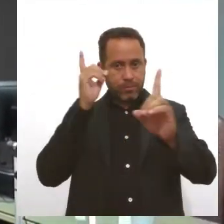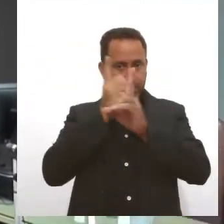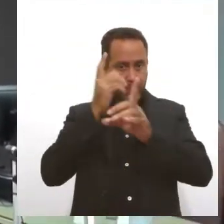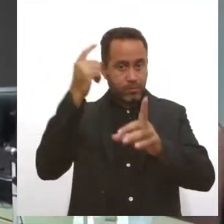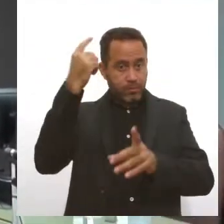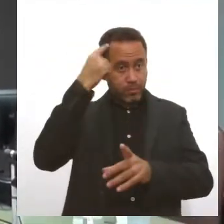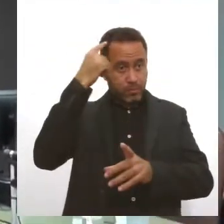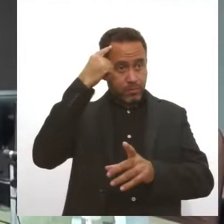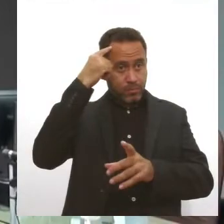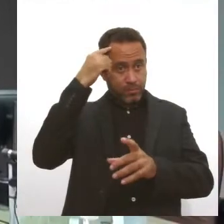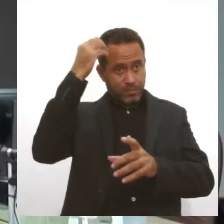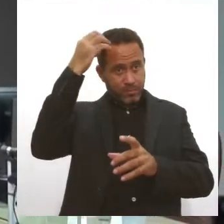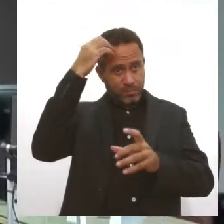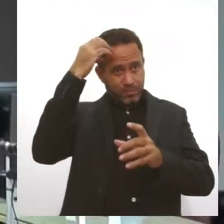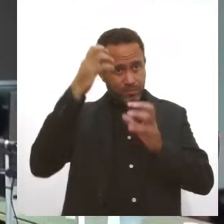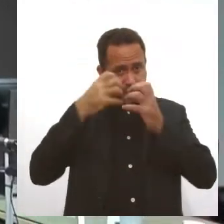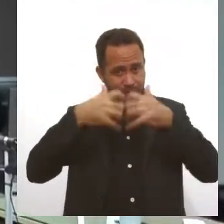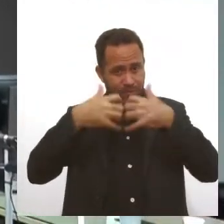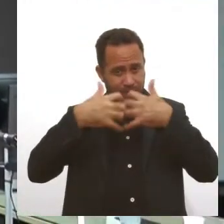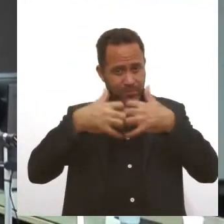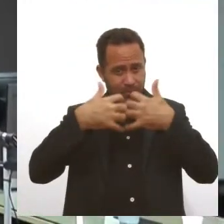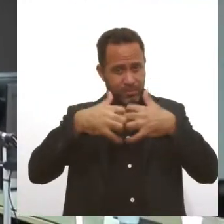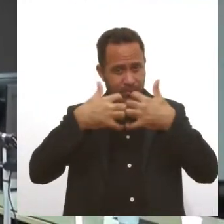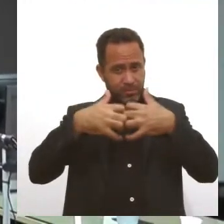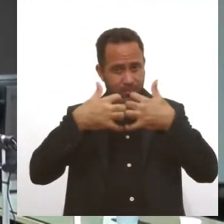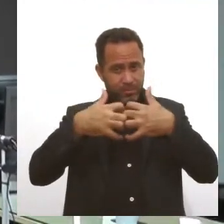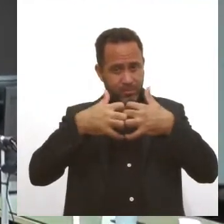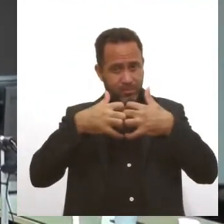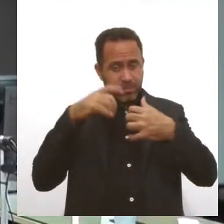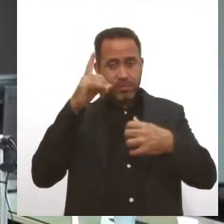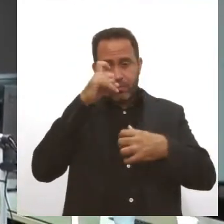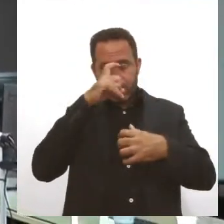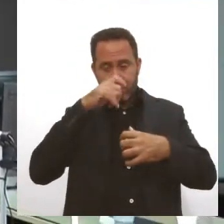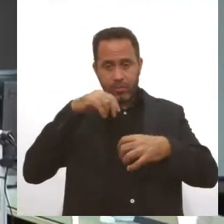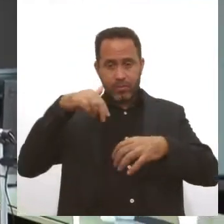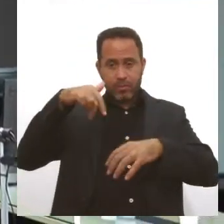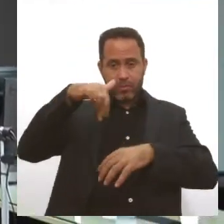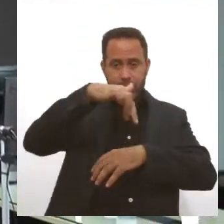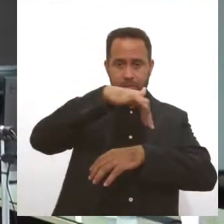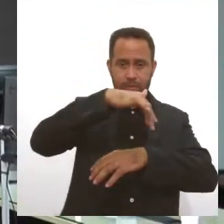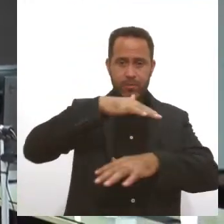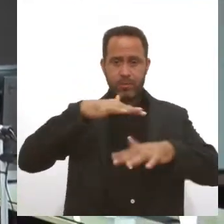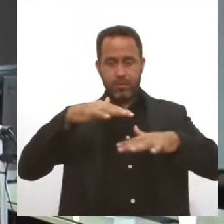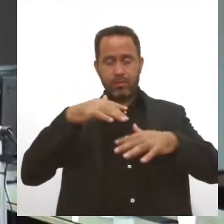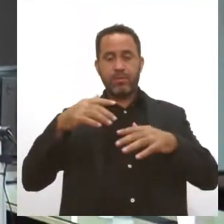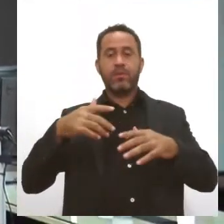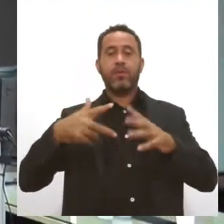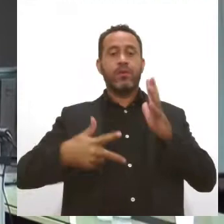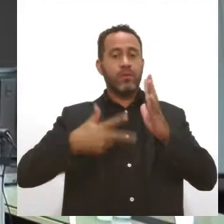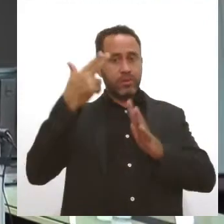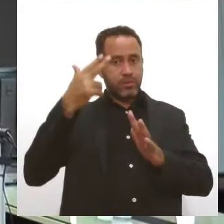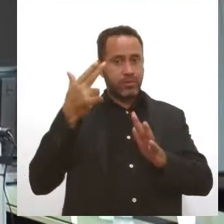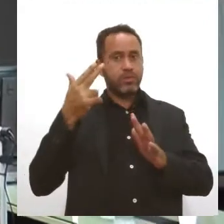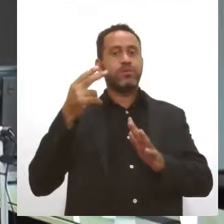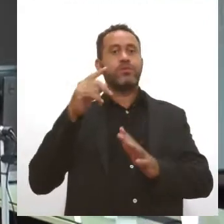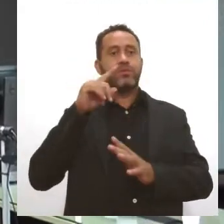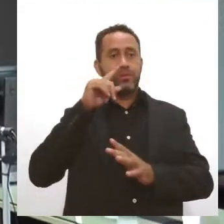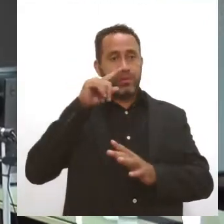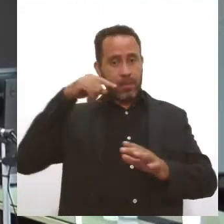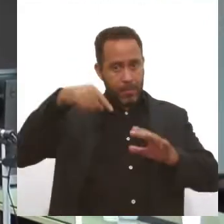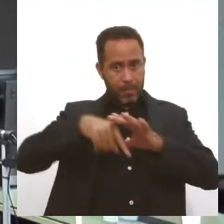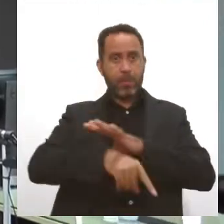isso vem dificultando, inclusive, a locomoção. É uma cirurgia delicada e esse equipamento, infelizmente, não tem